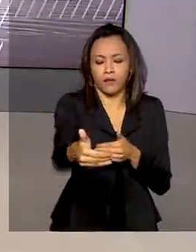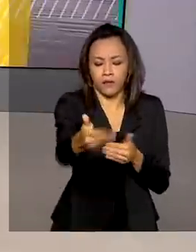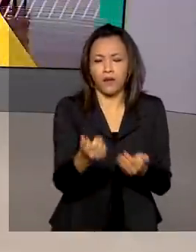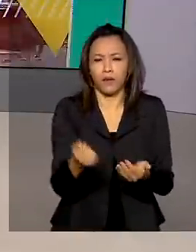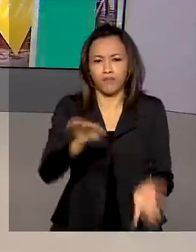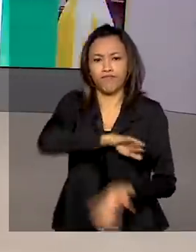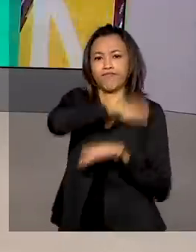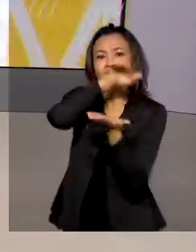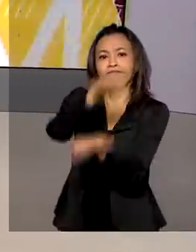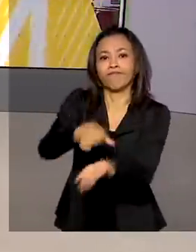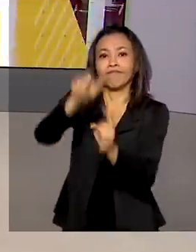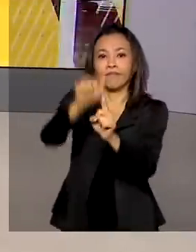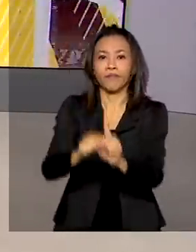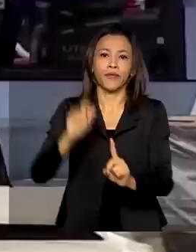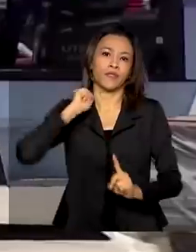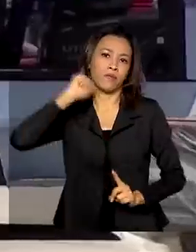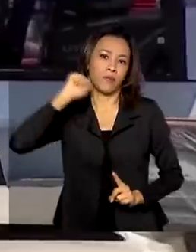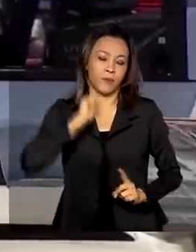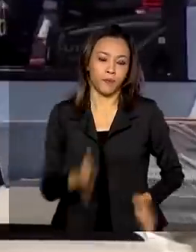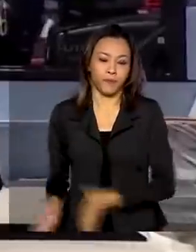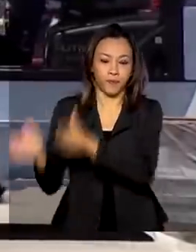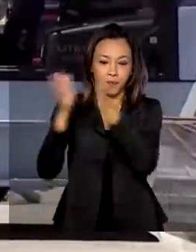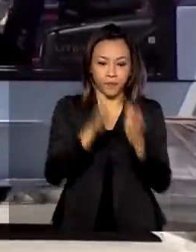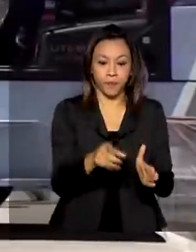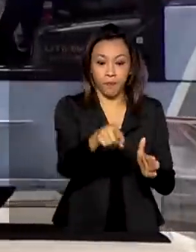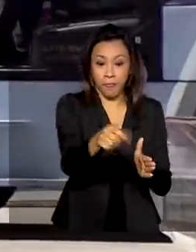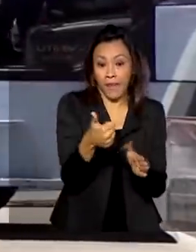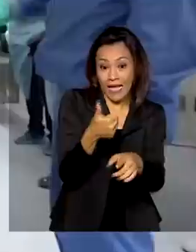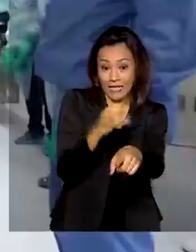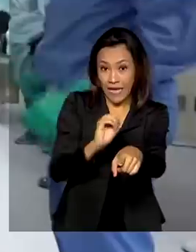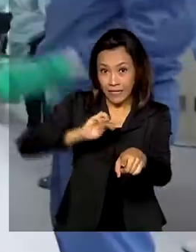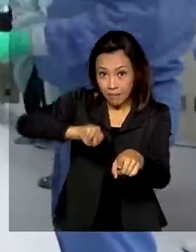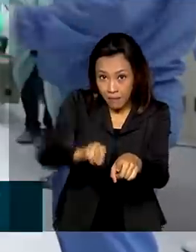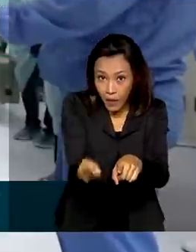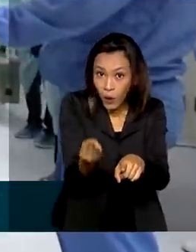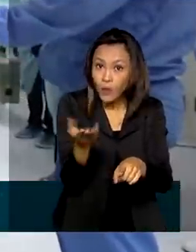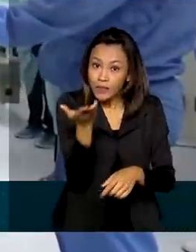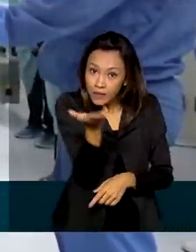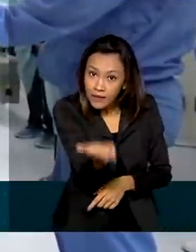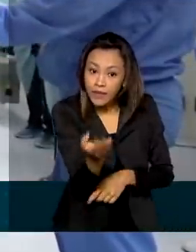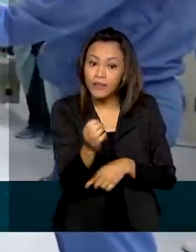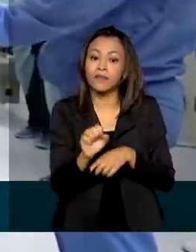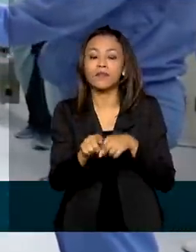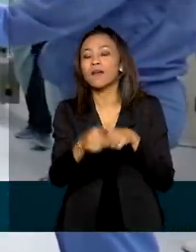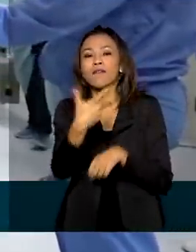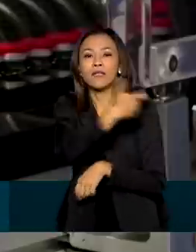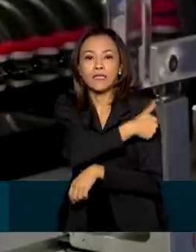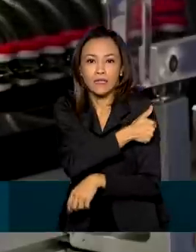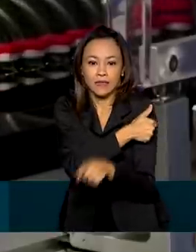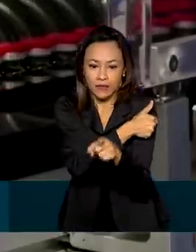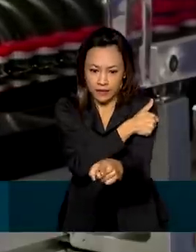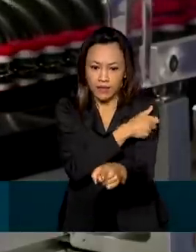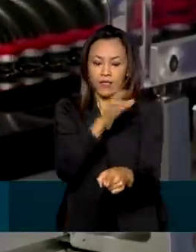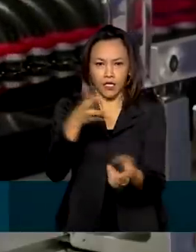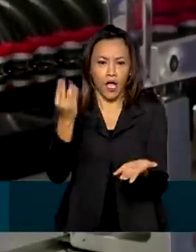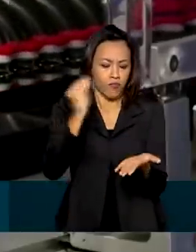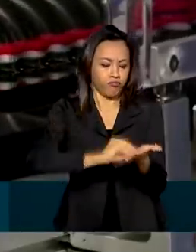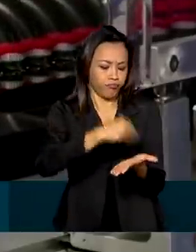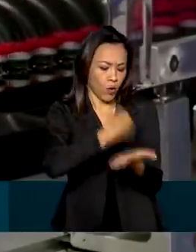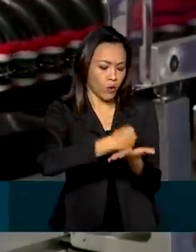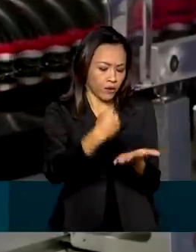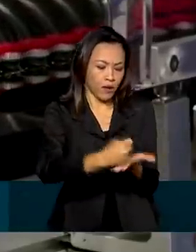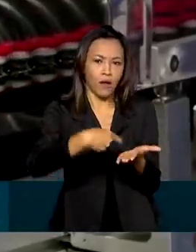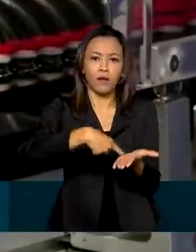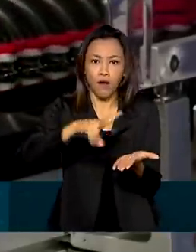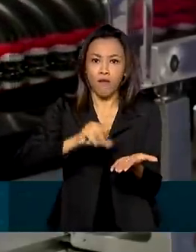partir de abril. As 10 milhões de doses da vacina Sputnik V previstas no contrato vão ser